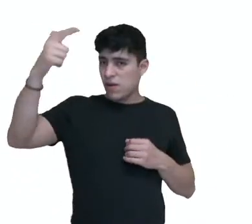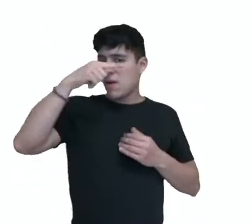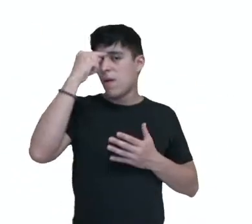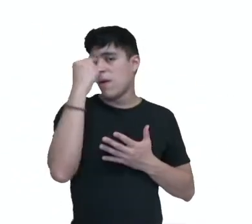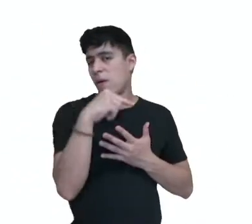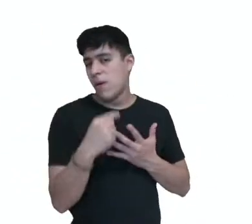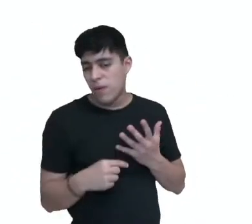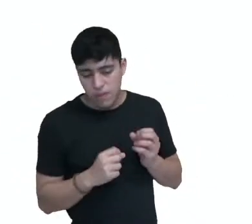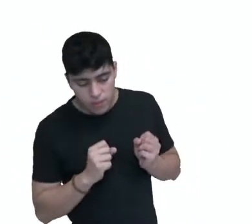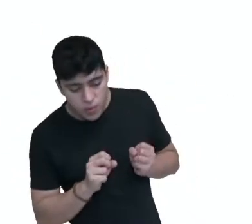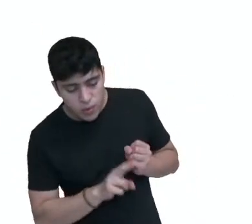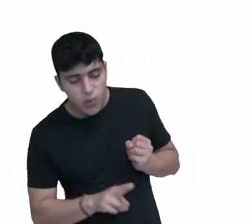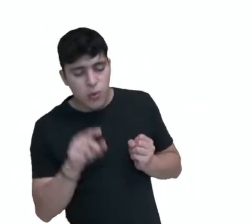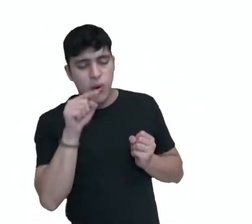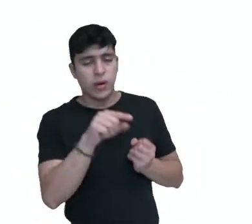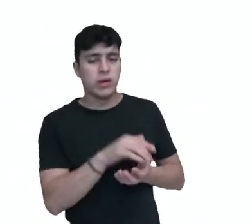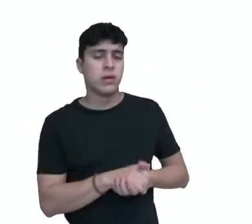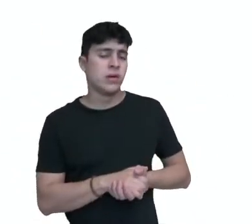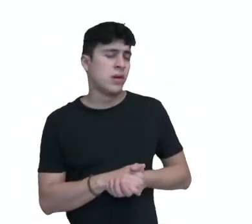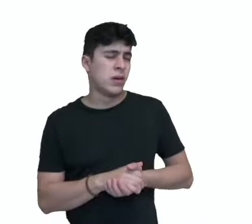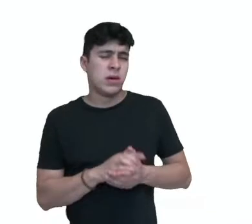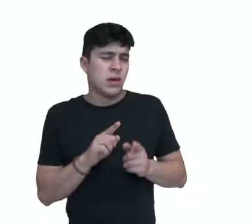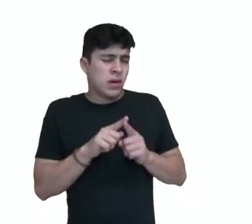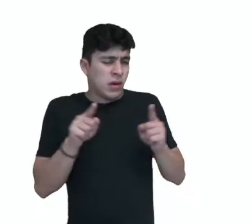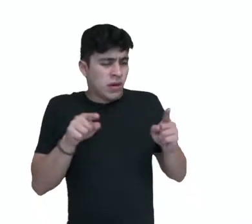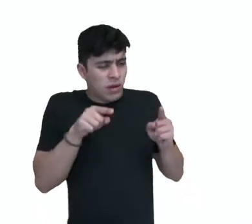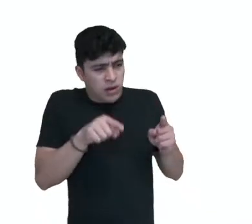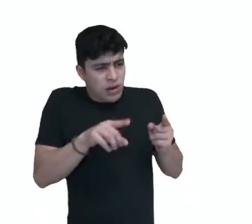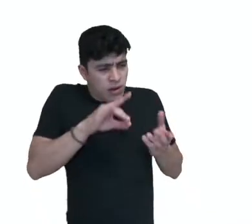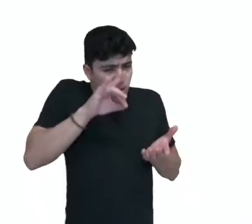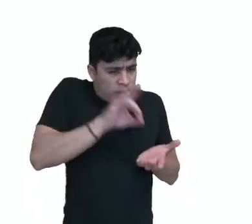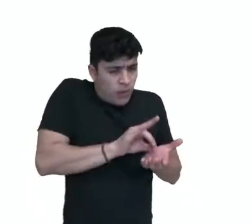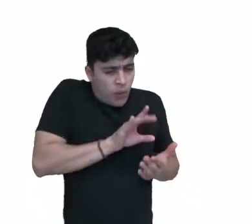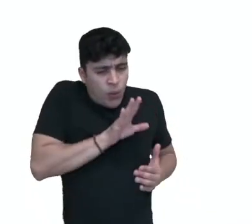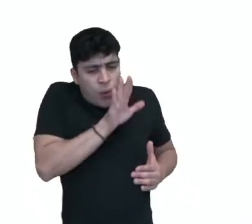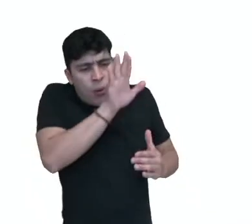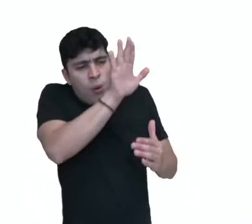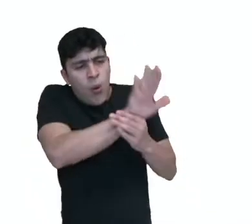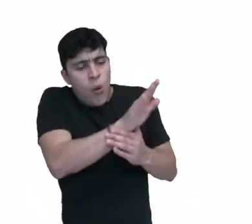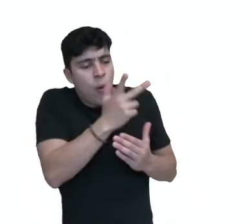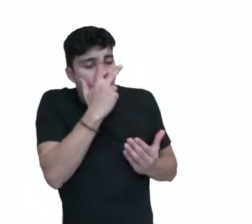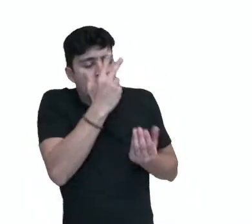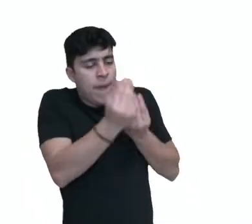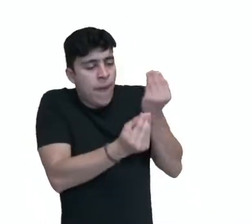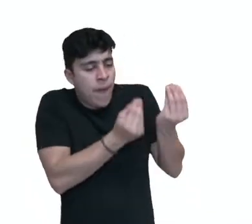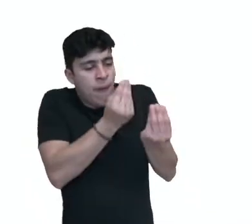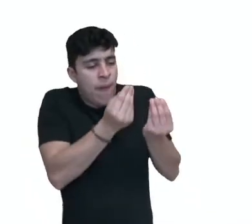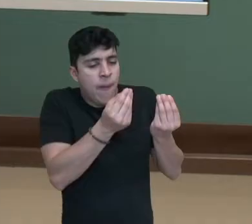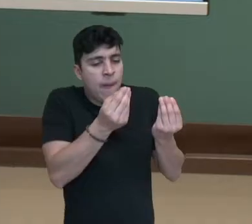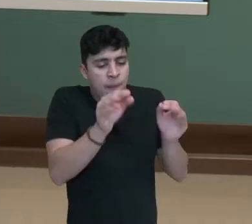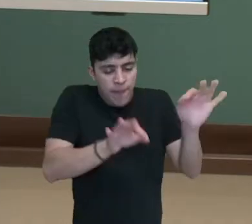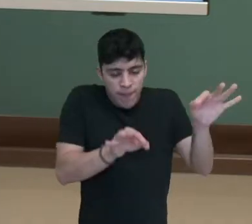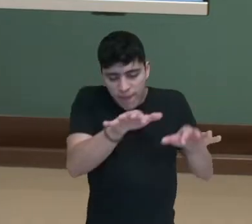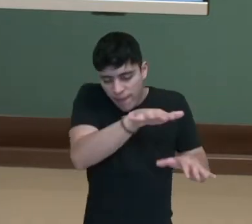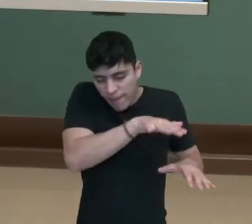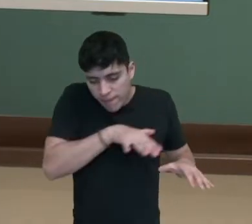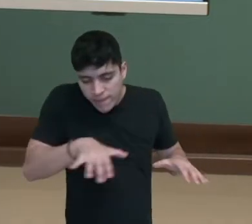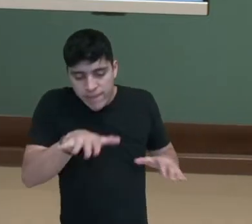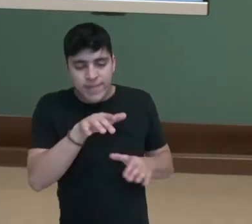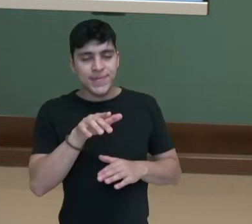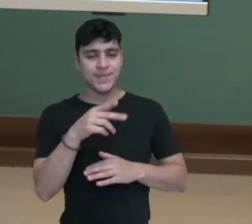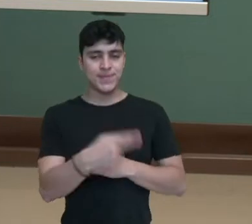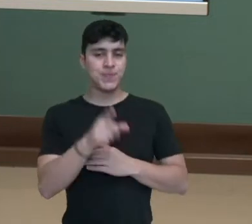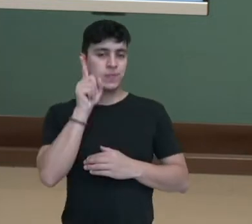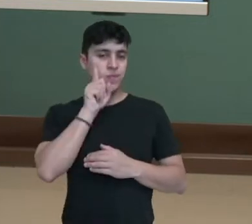outras que podem utilizar. Mas isso literalmente ajudou na distribuição do espaço territorial norte-americano,